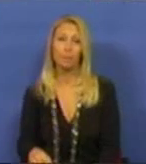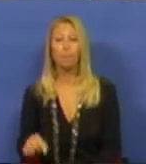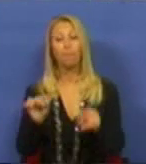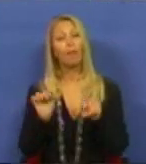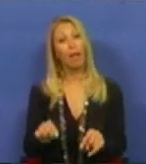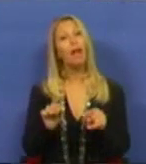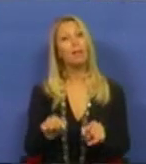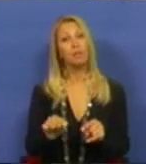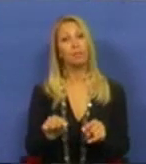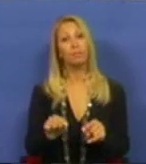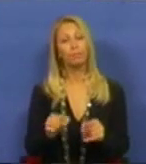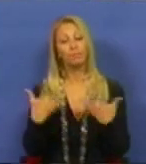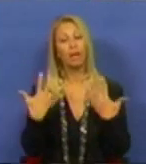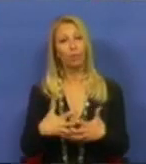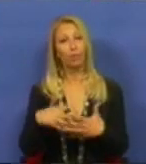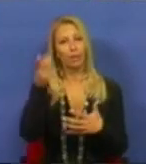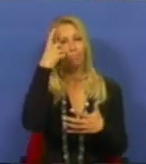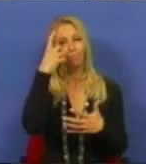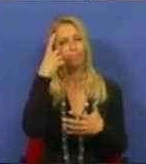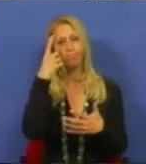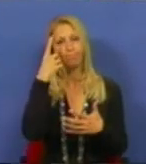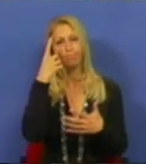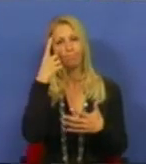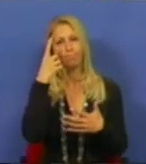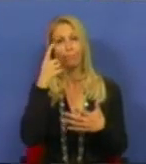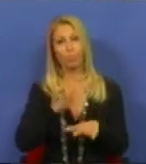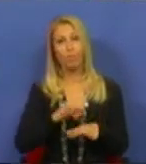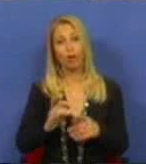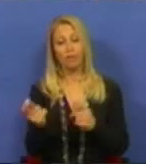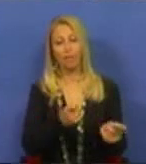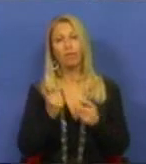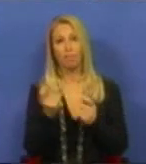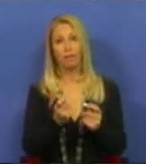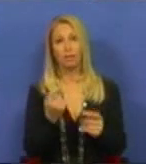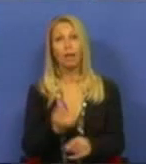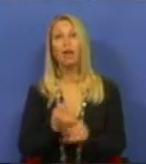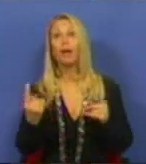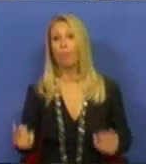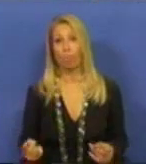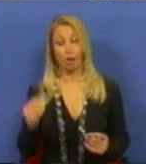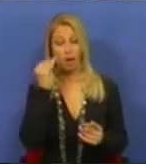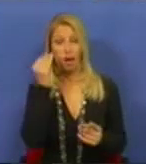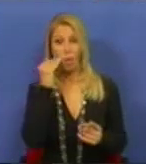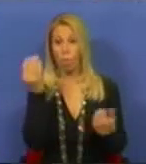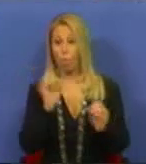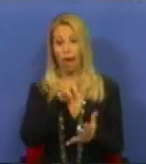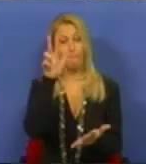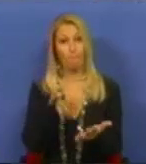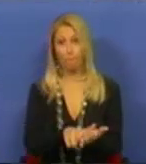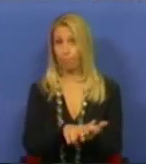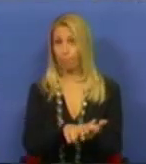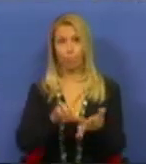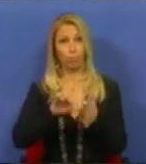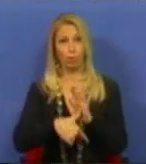aliás a dúvida que subsiste deste debate. É que uma vez que não foram aprovados os projetos de lei,